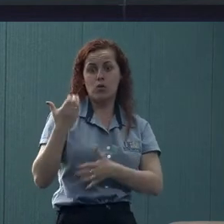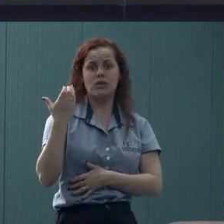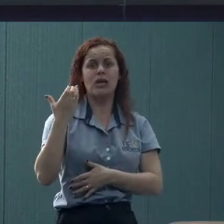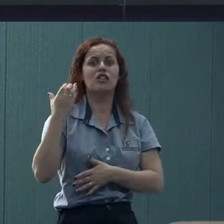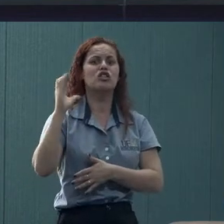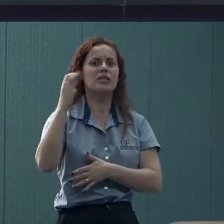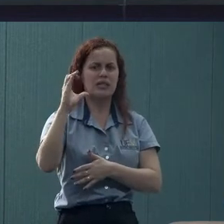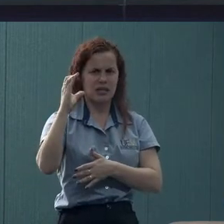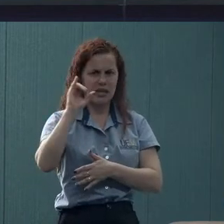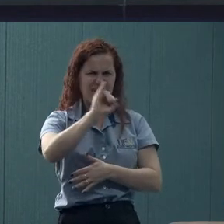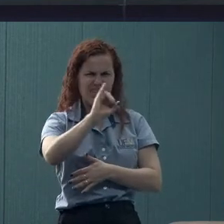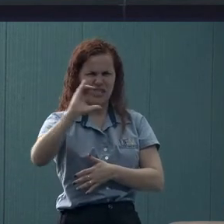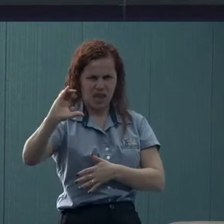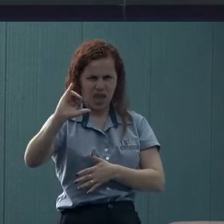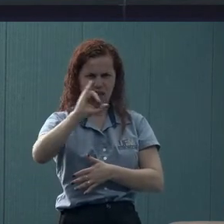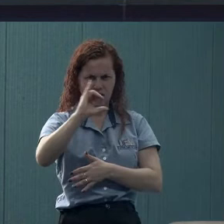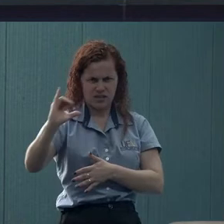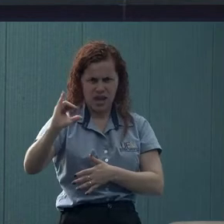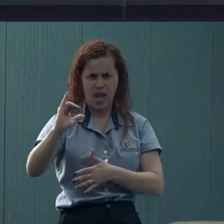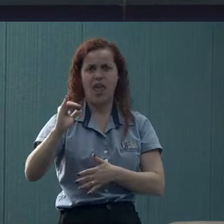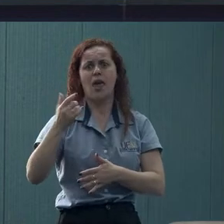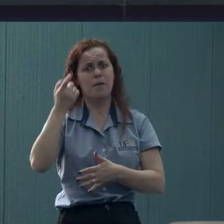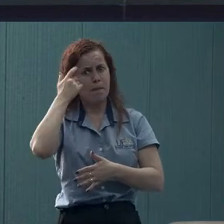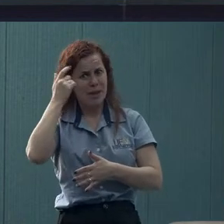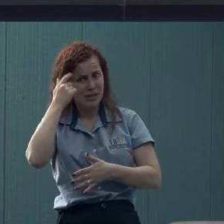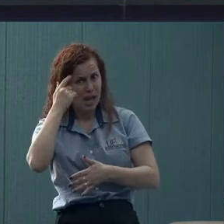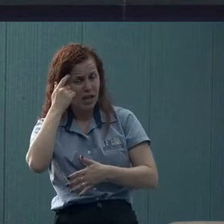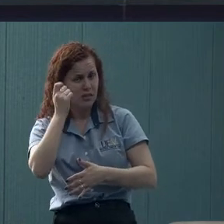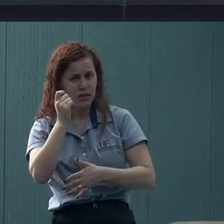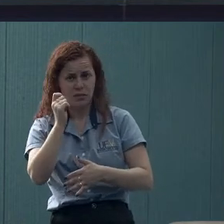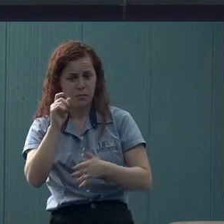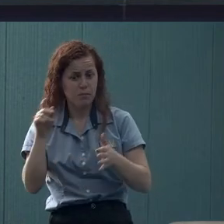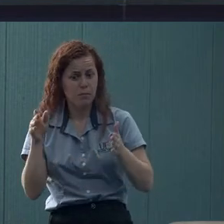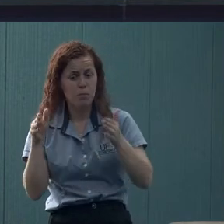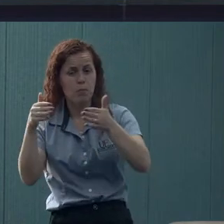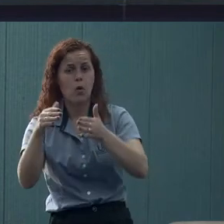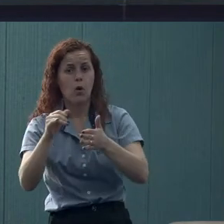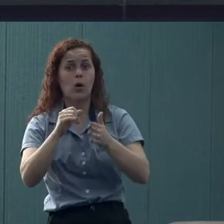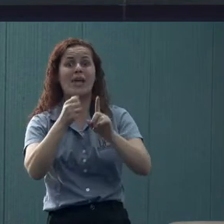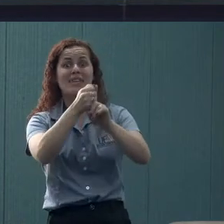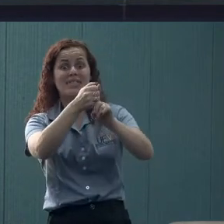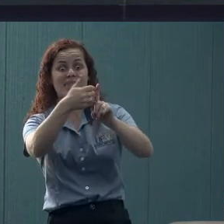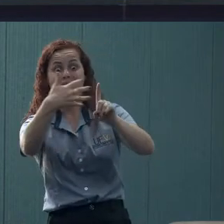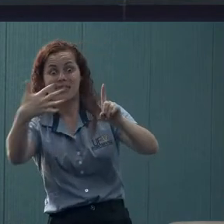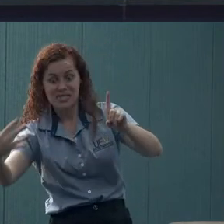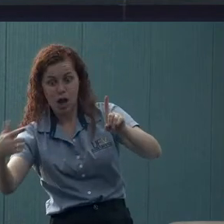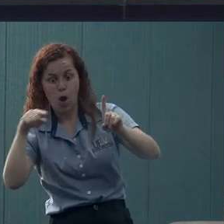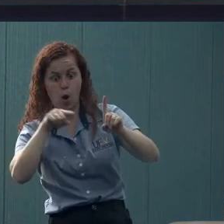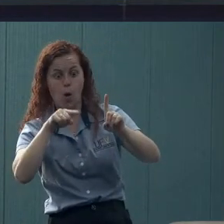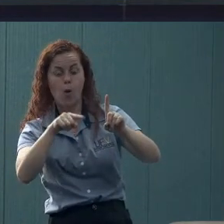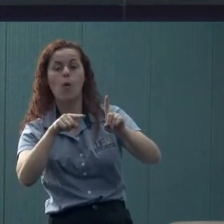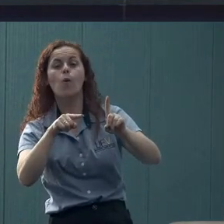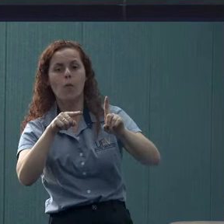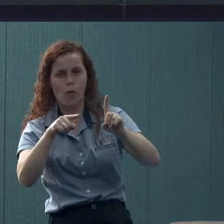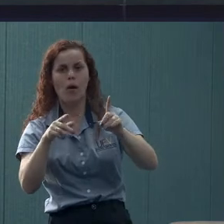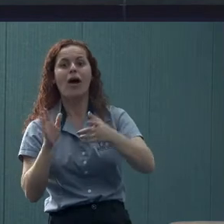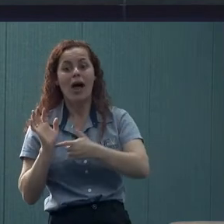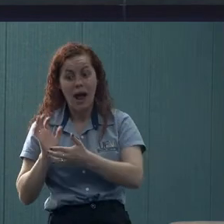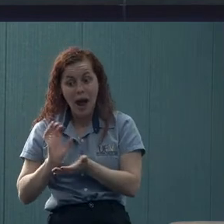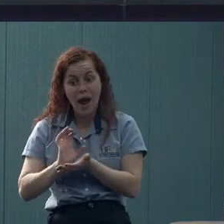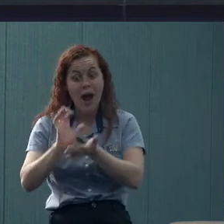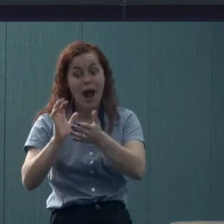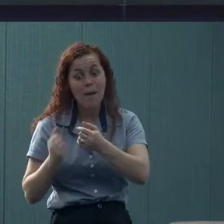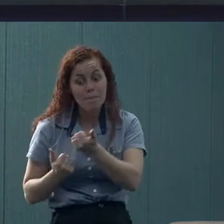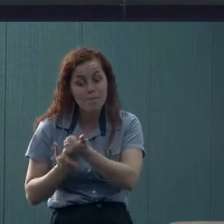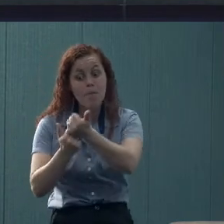pensada como assistência estudantil, mas é, para muita gente. Uma bolsa de extensão é uma bolsa de assistência estudantil nesse